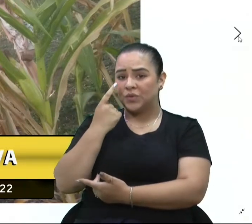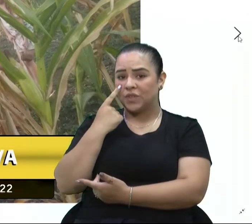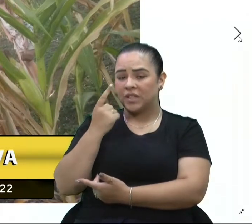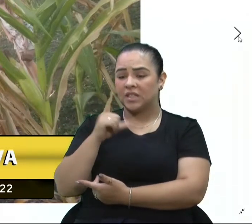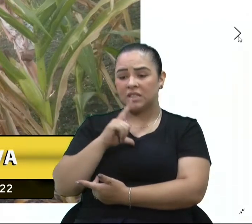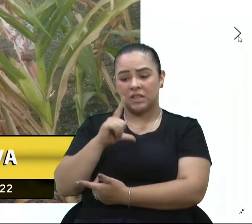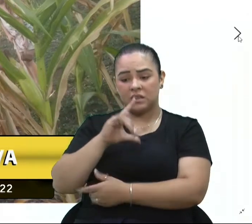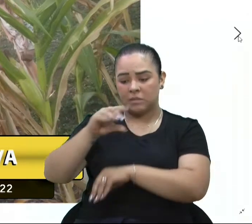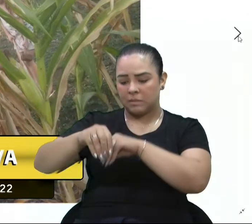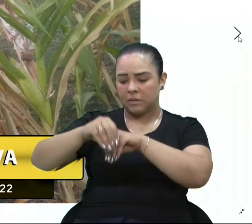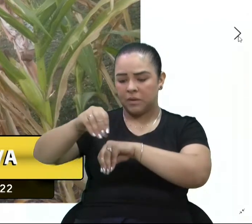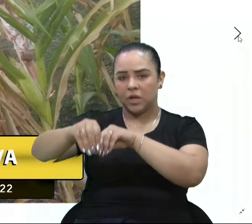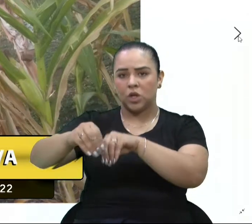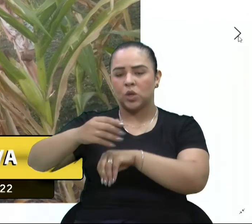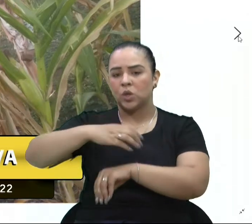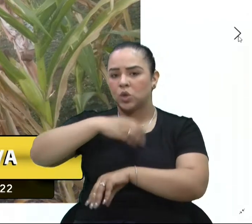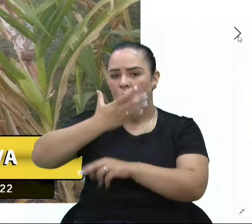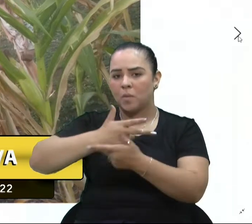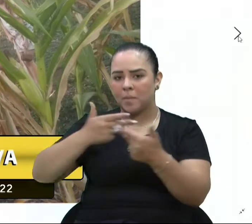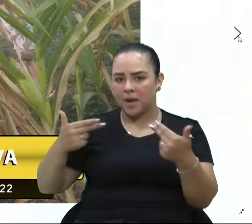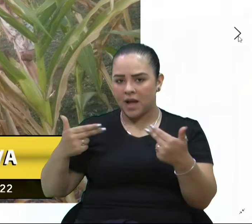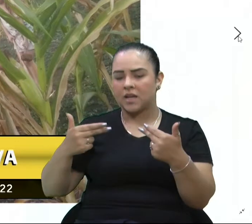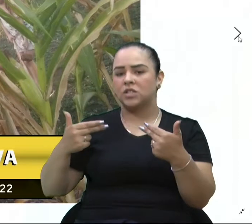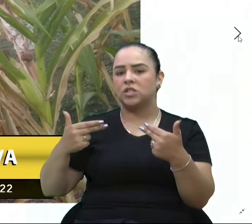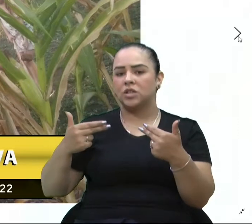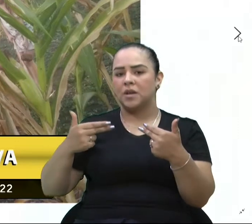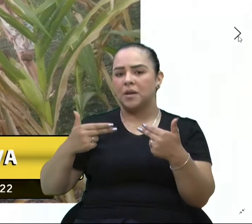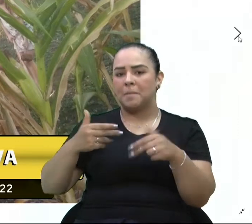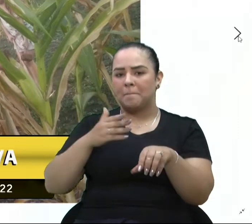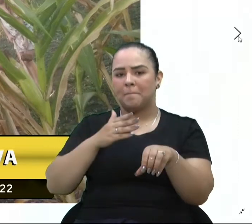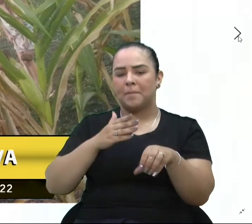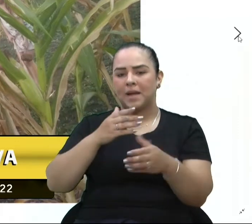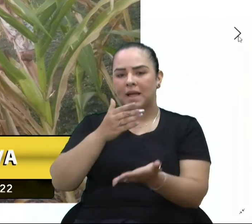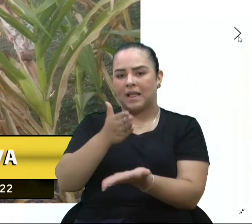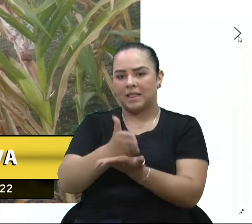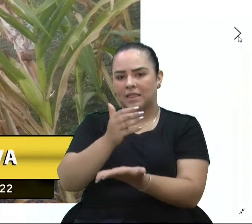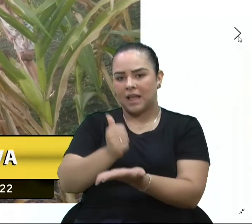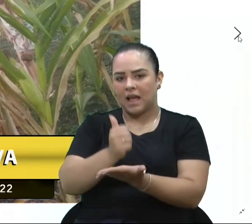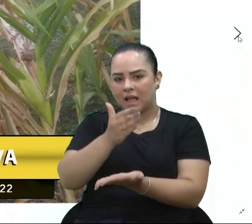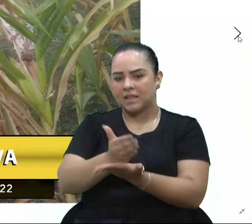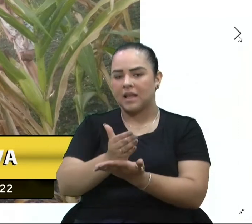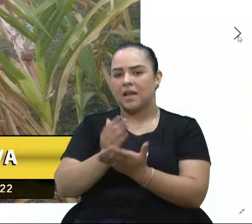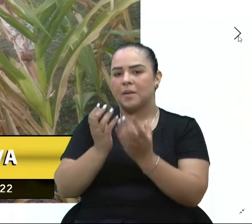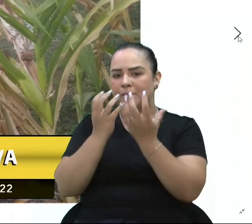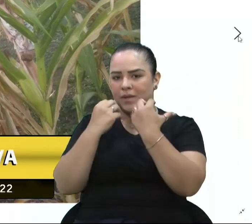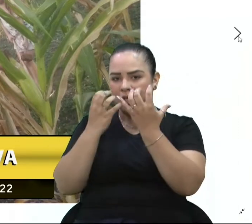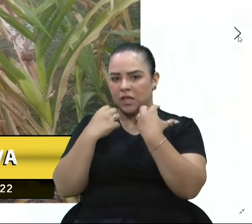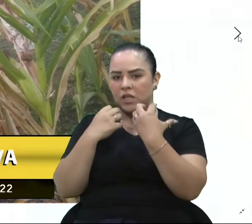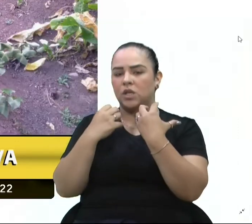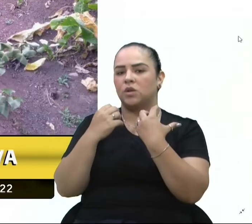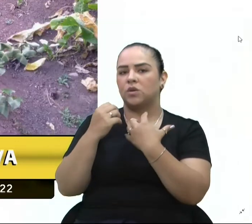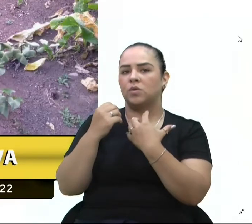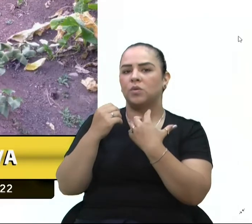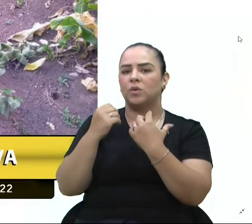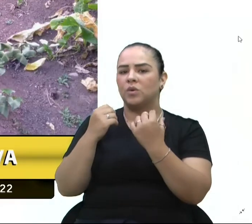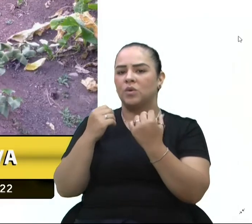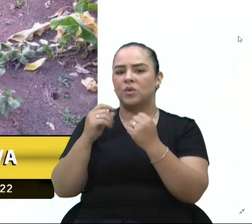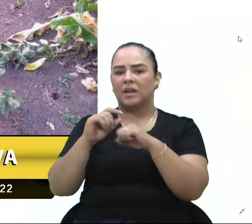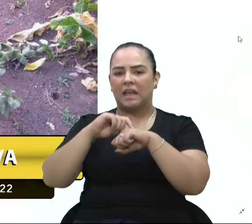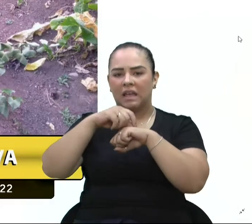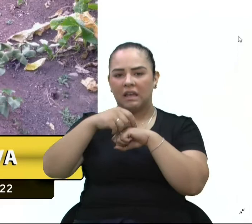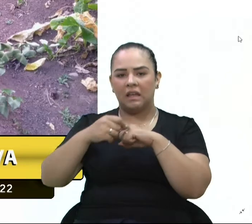tomate, batata, milho, uva, kiwi, completamente destruídos. E alguns relatos que chamam a atenção.